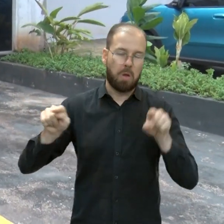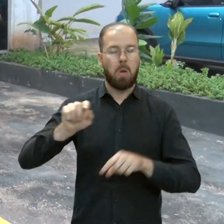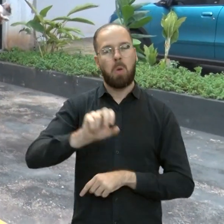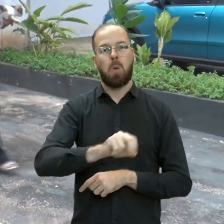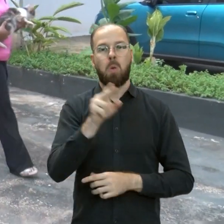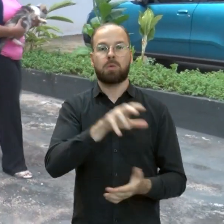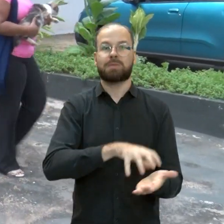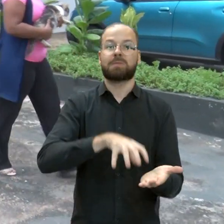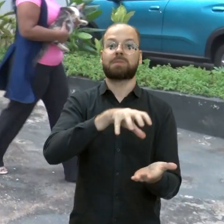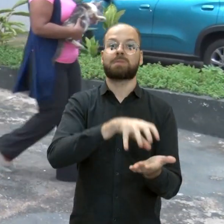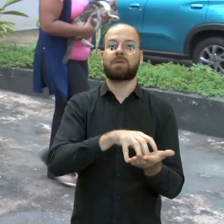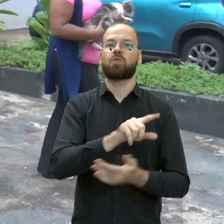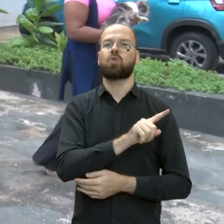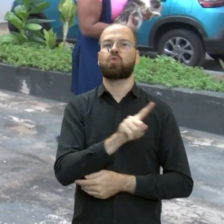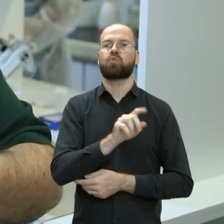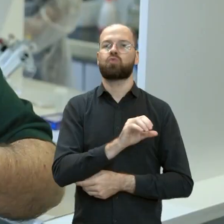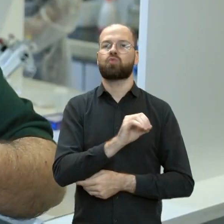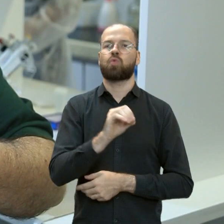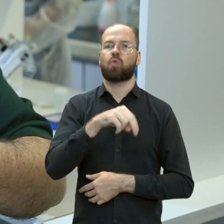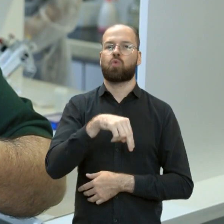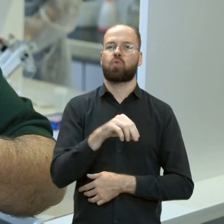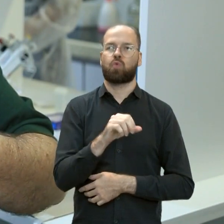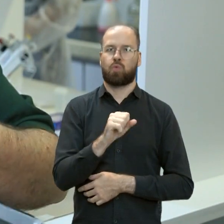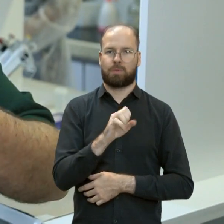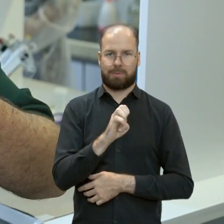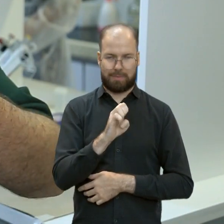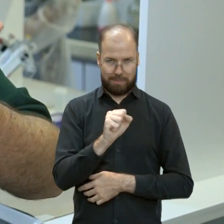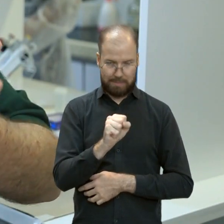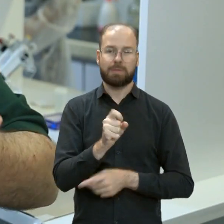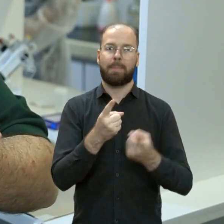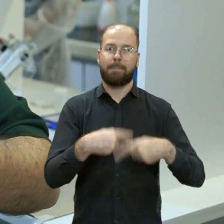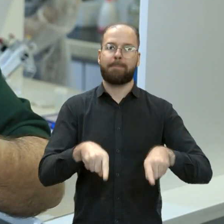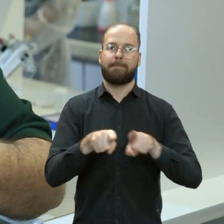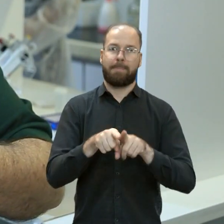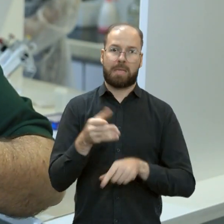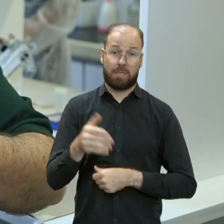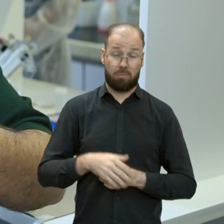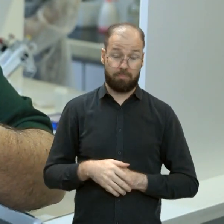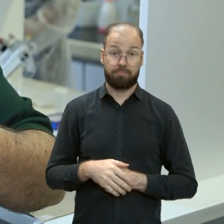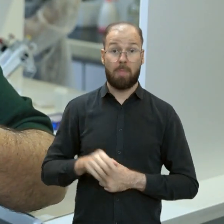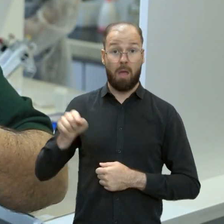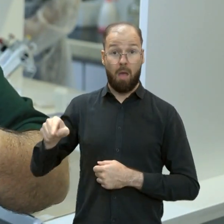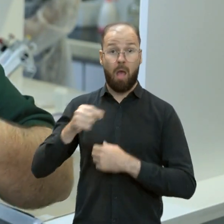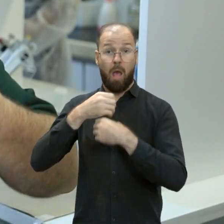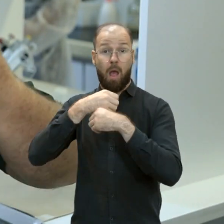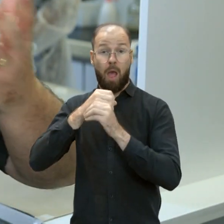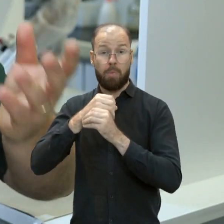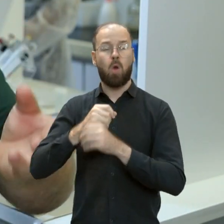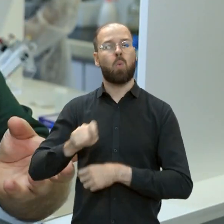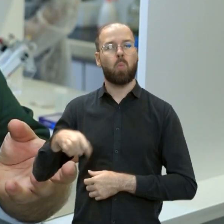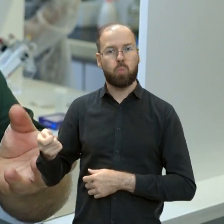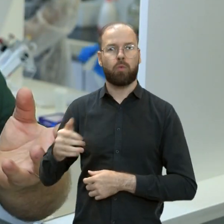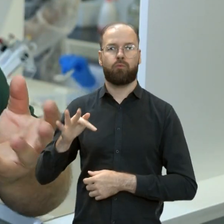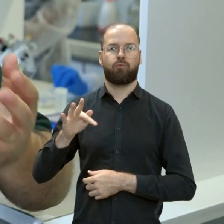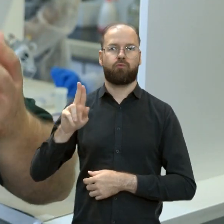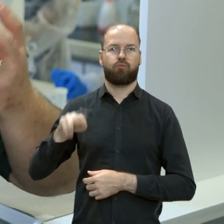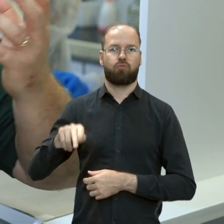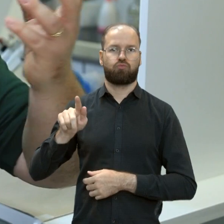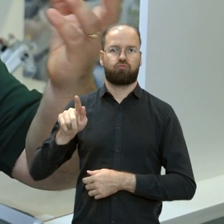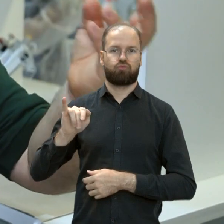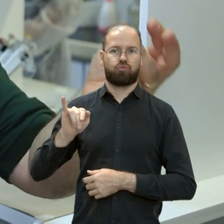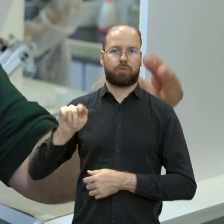zoonoses parceiros do Fungilab. Para que o Fungilab cresça e possa atender maiores demandas,